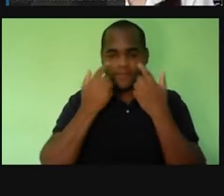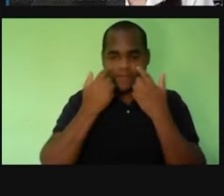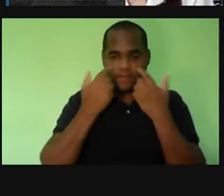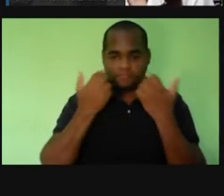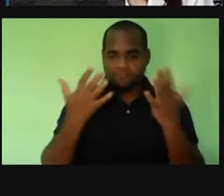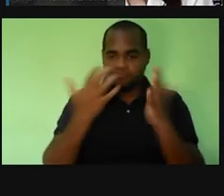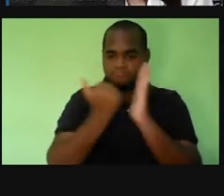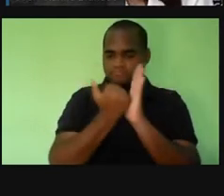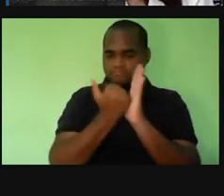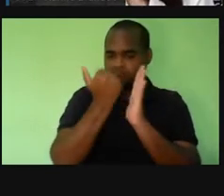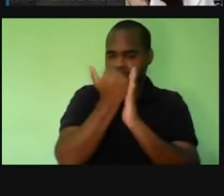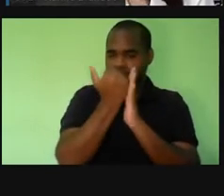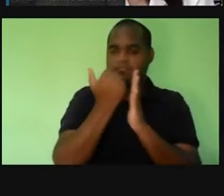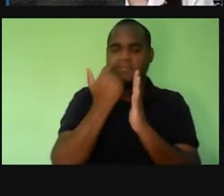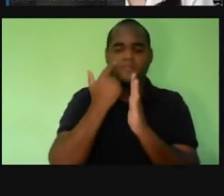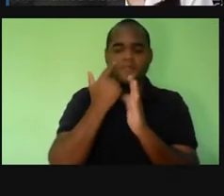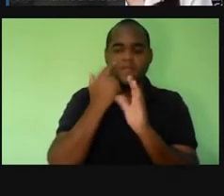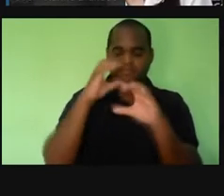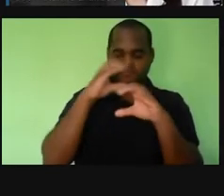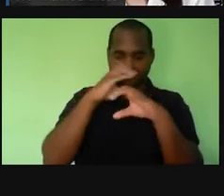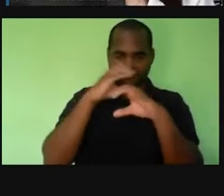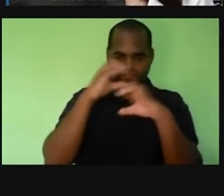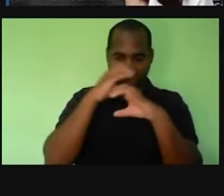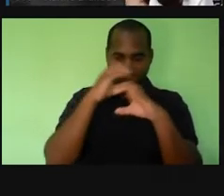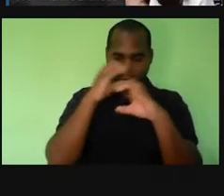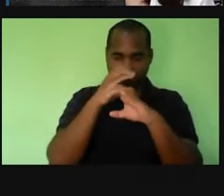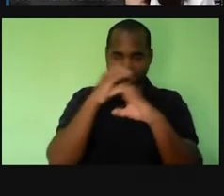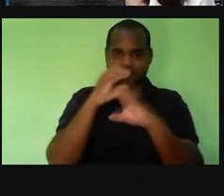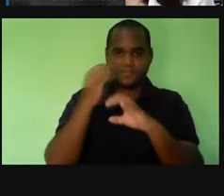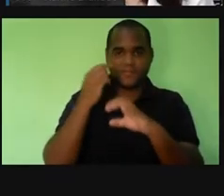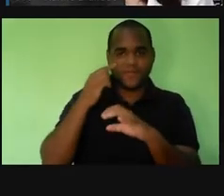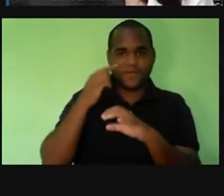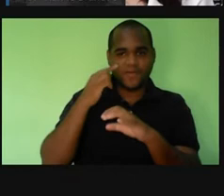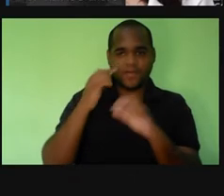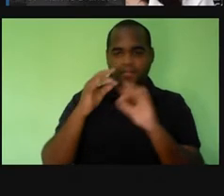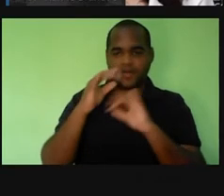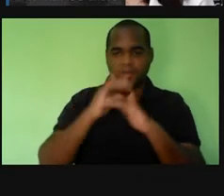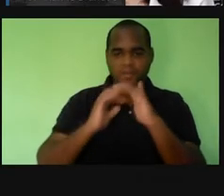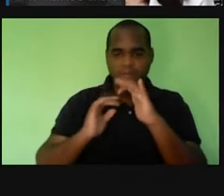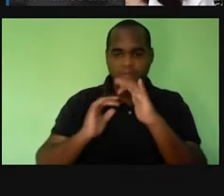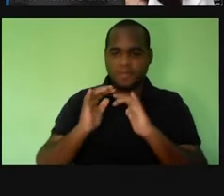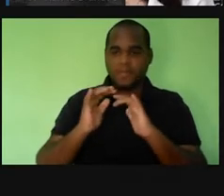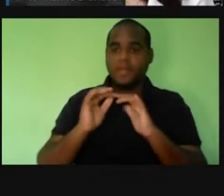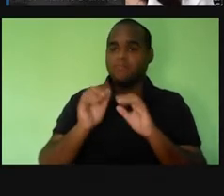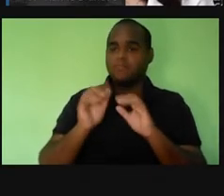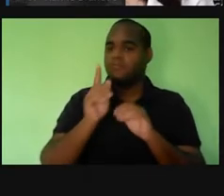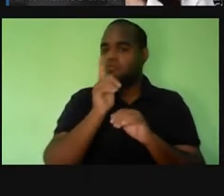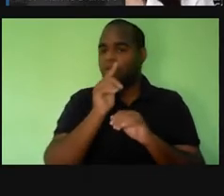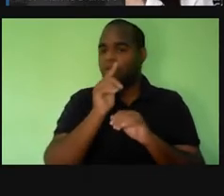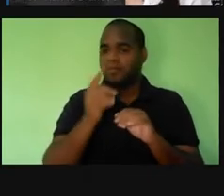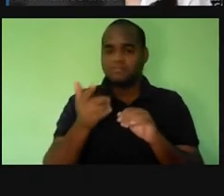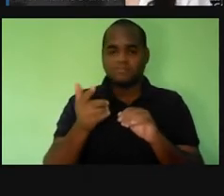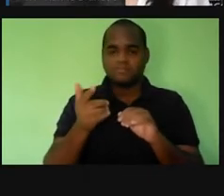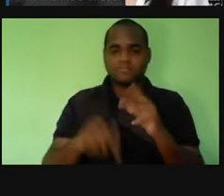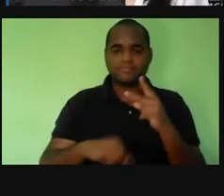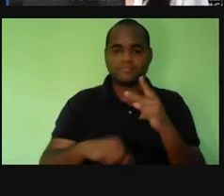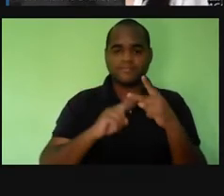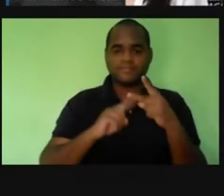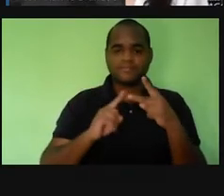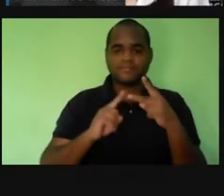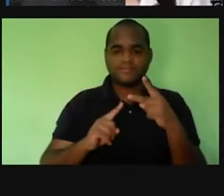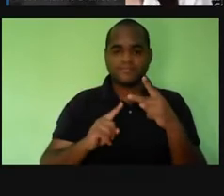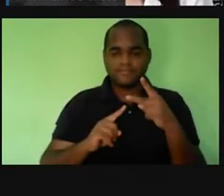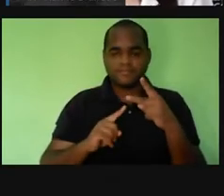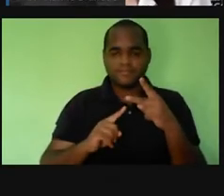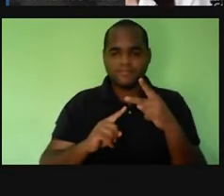mais microscópico, ver as interações, tanto da água, quanto do, é,